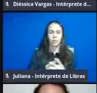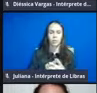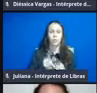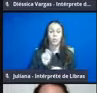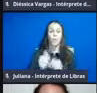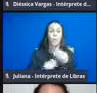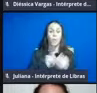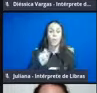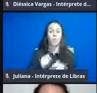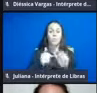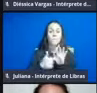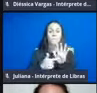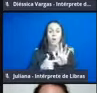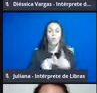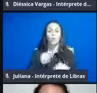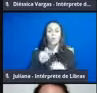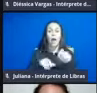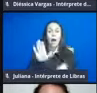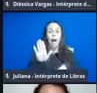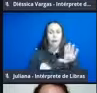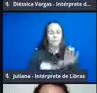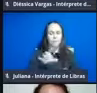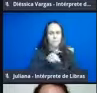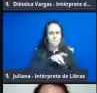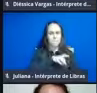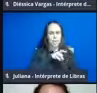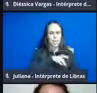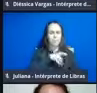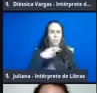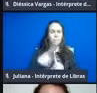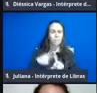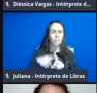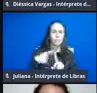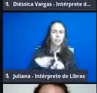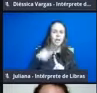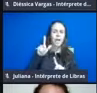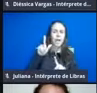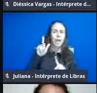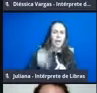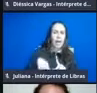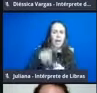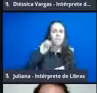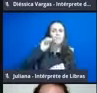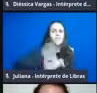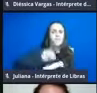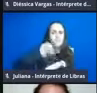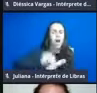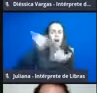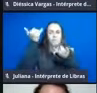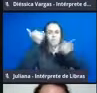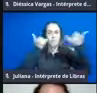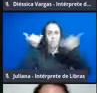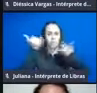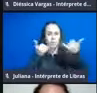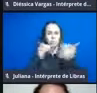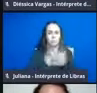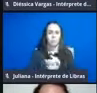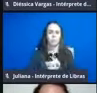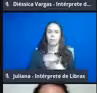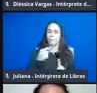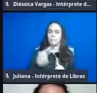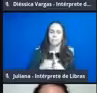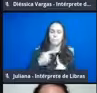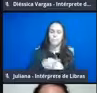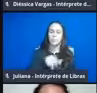tem hoje é que muitas vezes esses medos, eles são reflexos, na verdade, de a falta de informação, porque de fato não foi